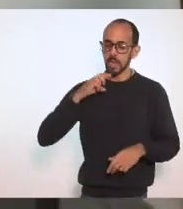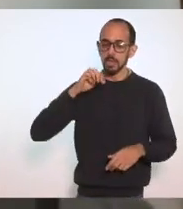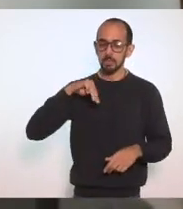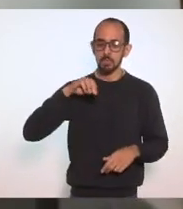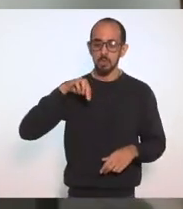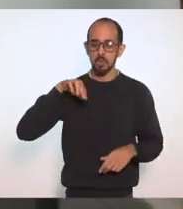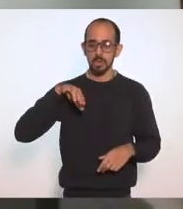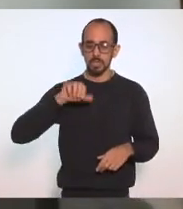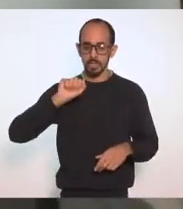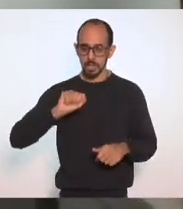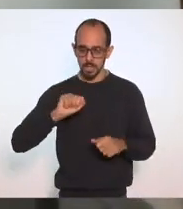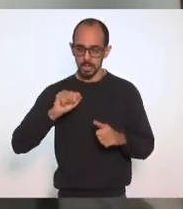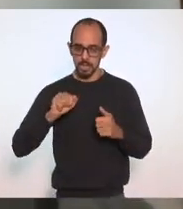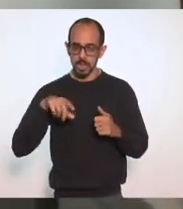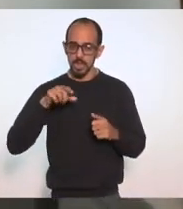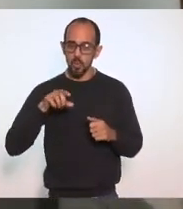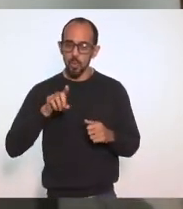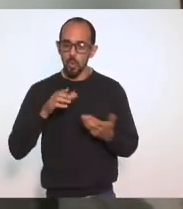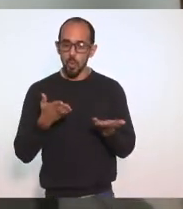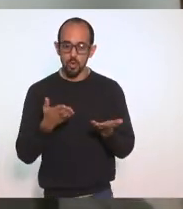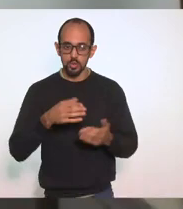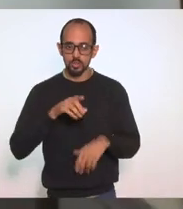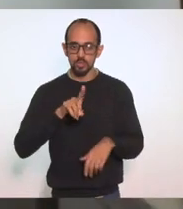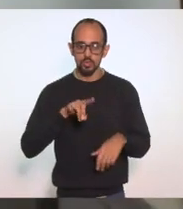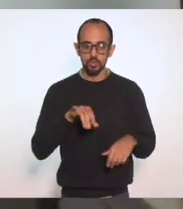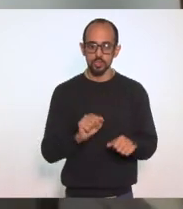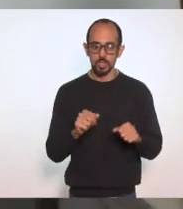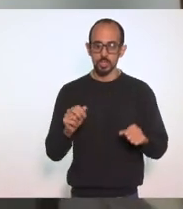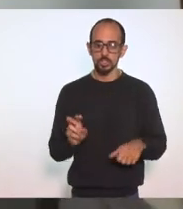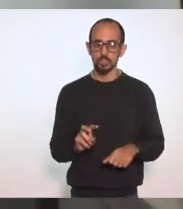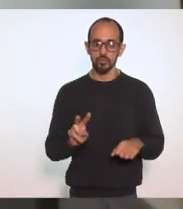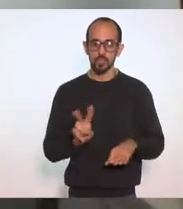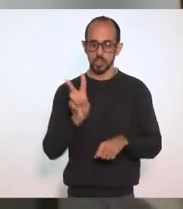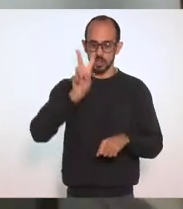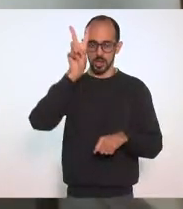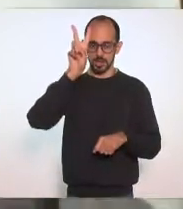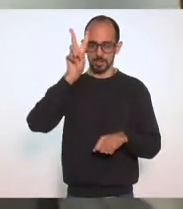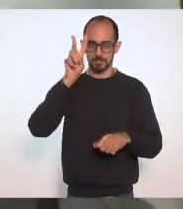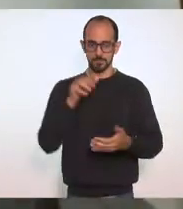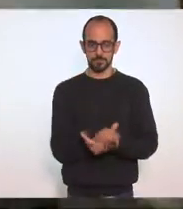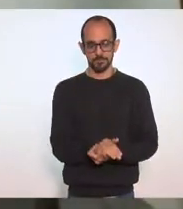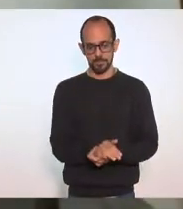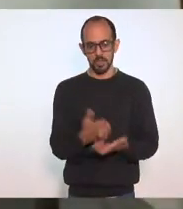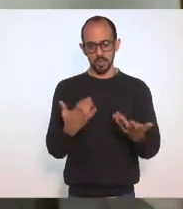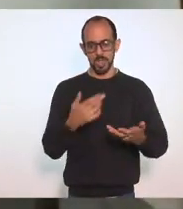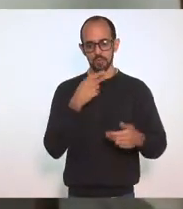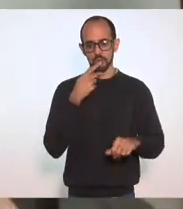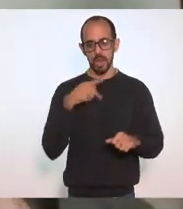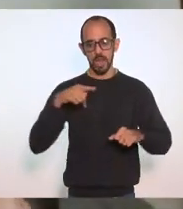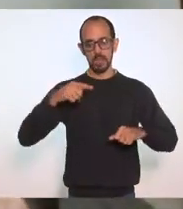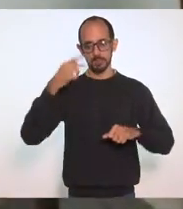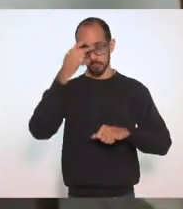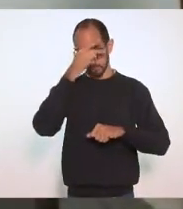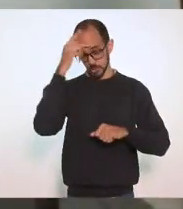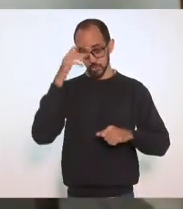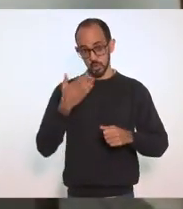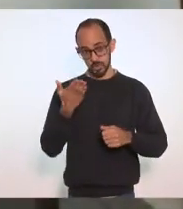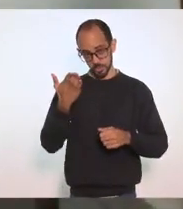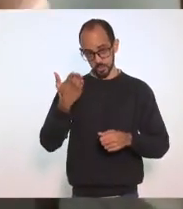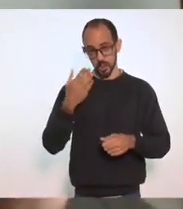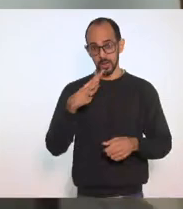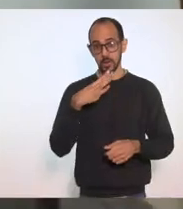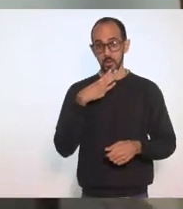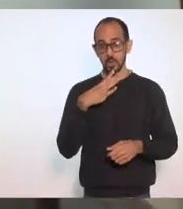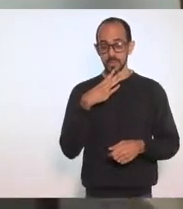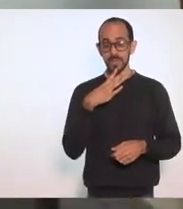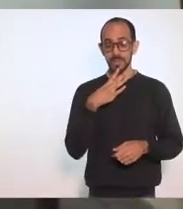um dia De vitória De conquista Queria citar Uma pessoa Que a senhora Conhece muito E há muitos anos Trava essa